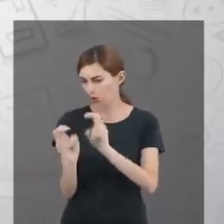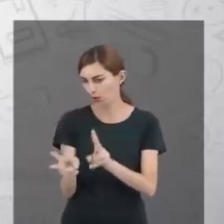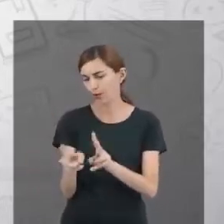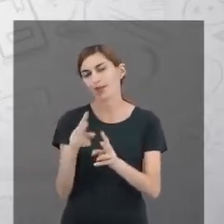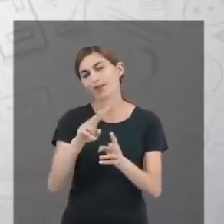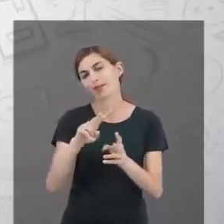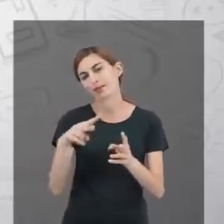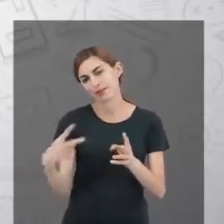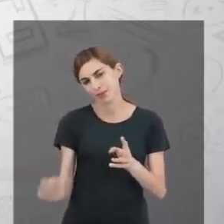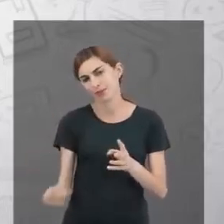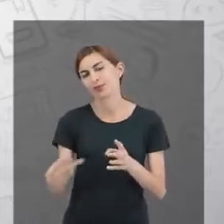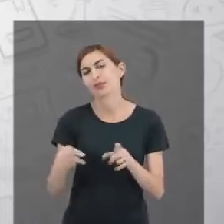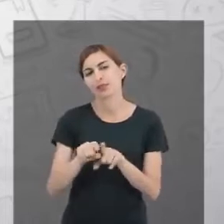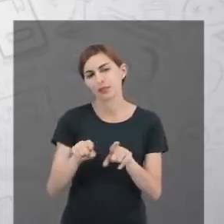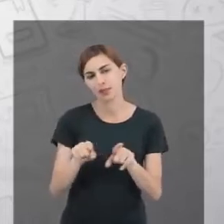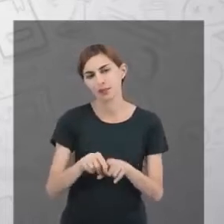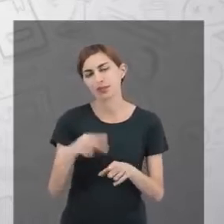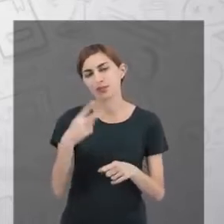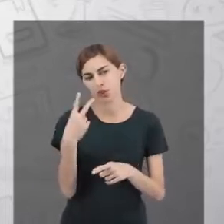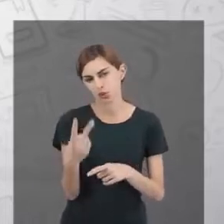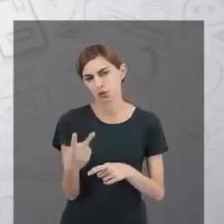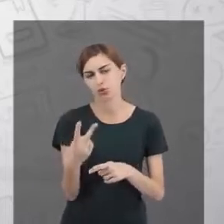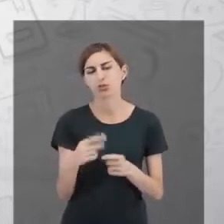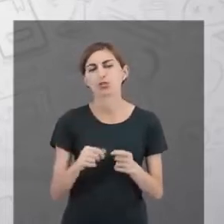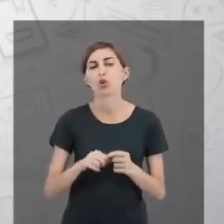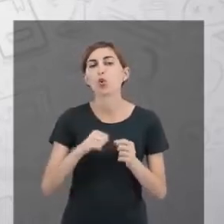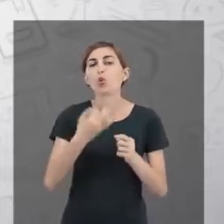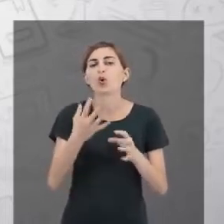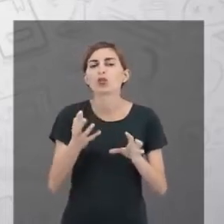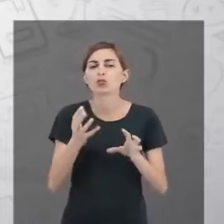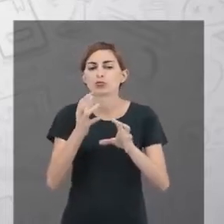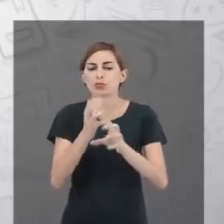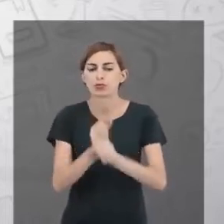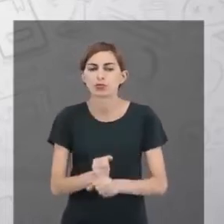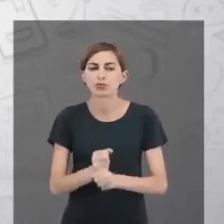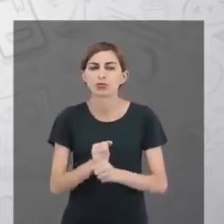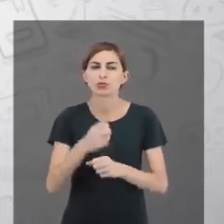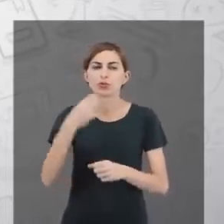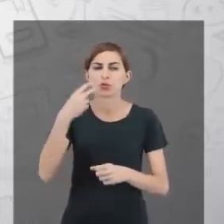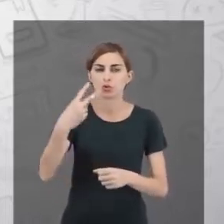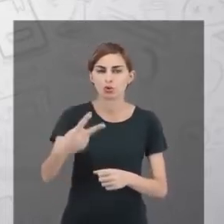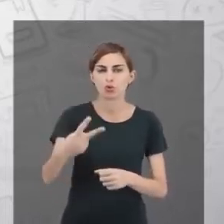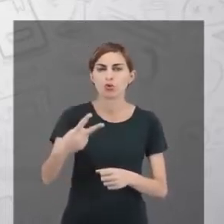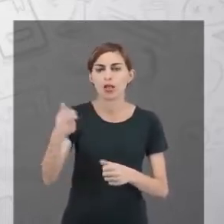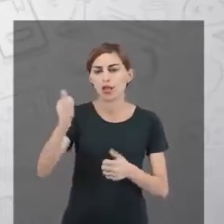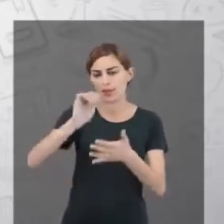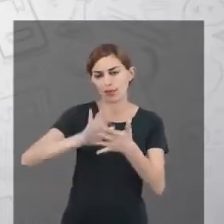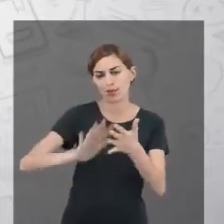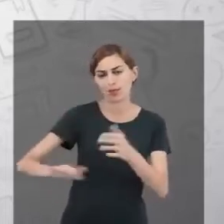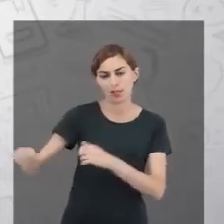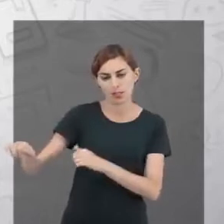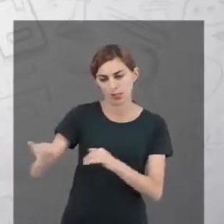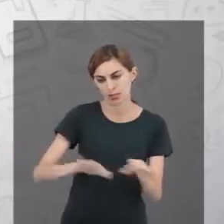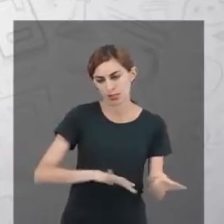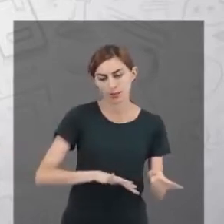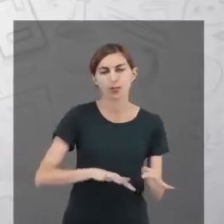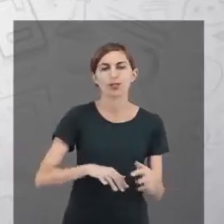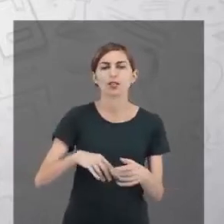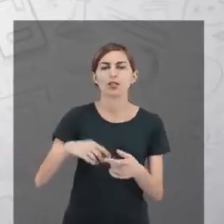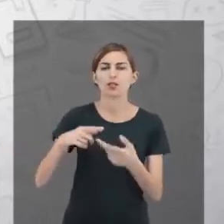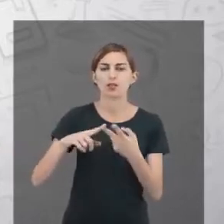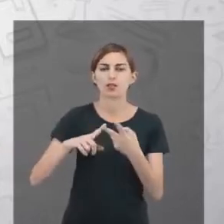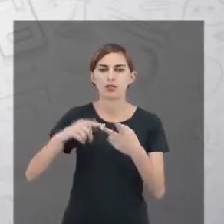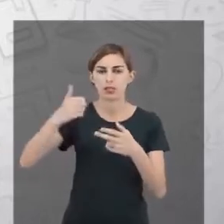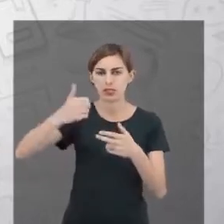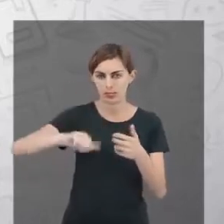replicada para a competência dois também. Então, quando juntou na competência dois a atividade semanal com a avaliação da disciplina, você